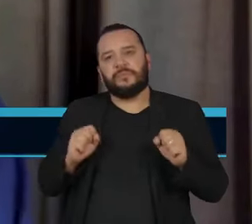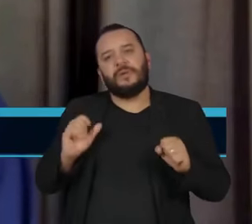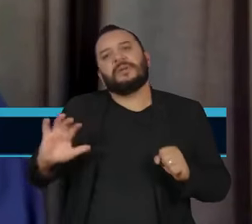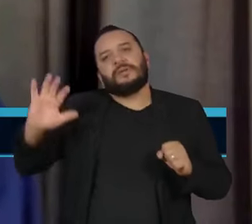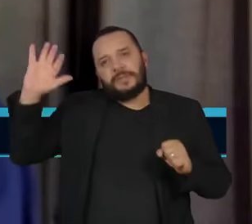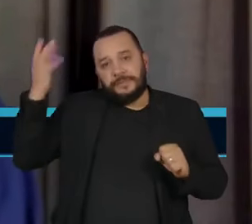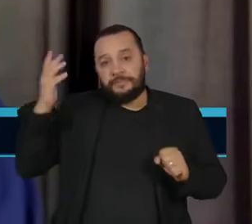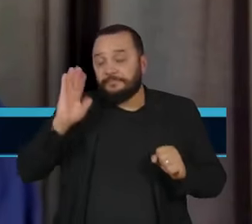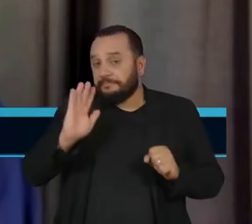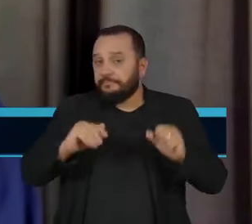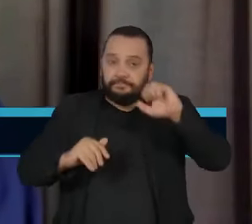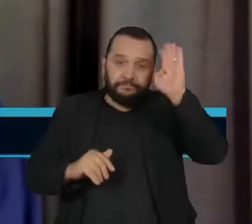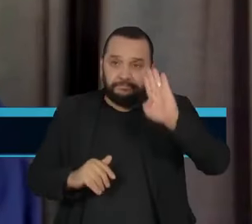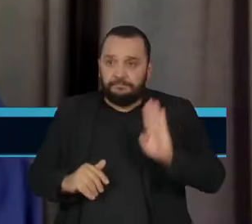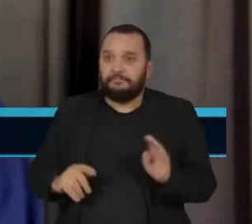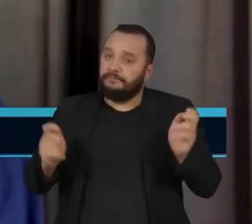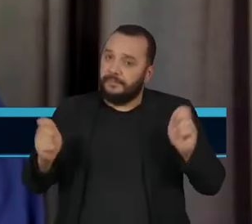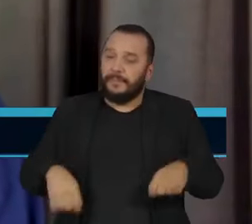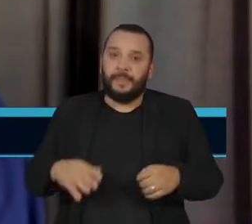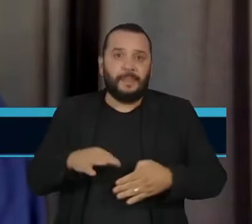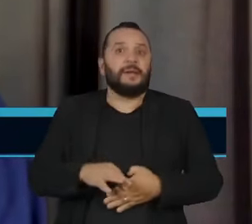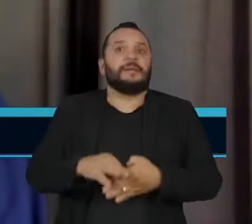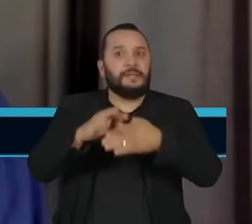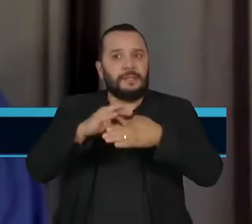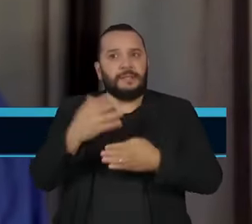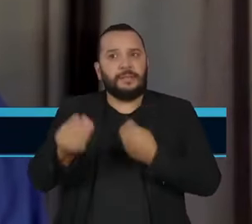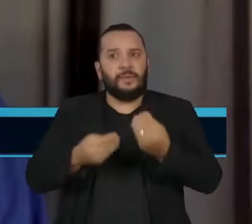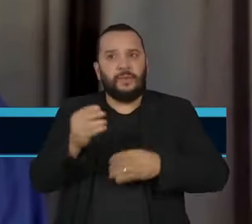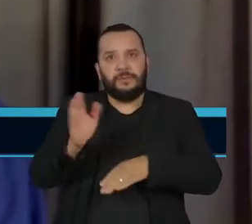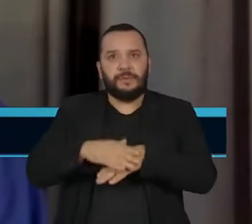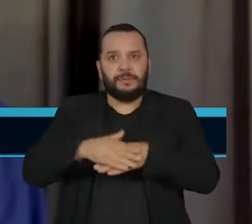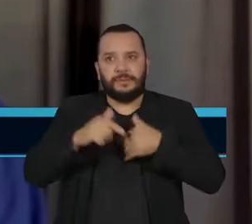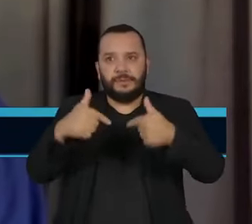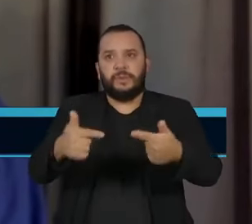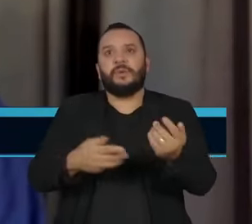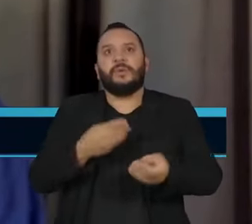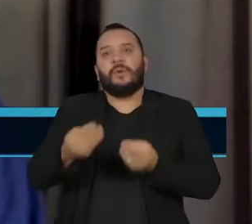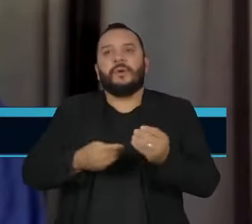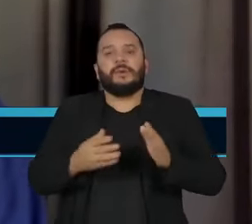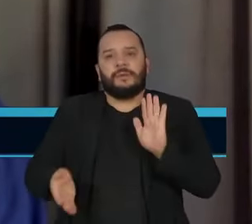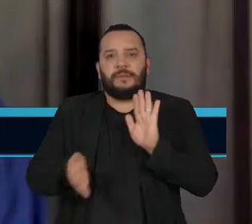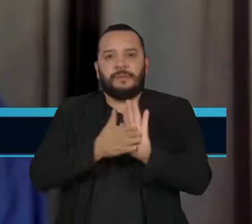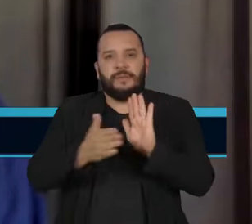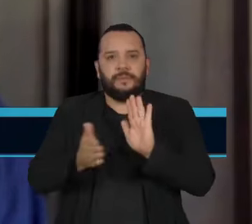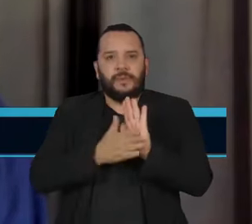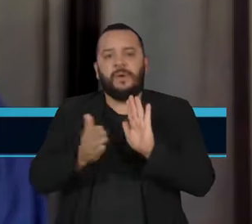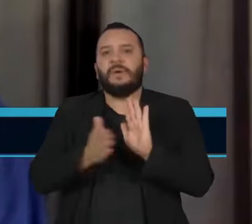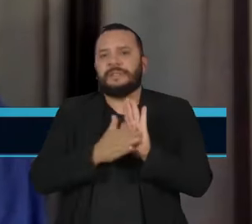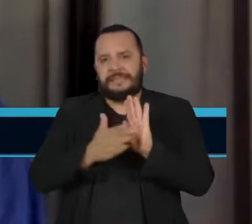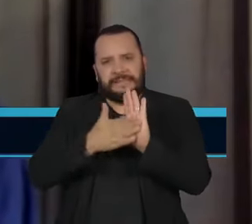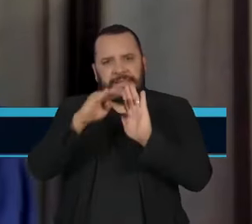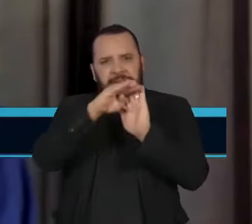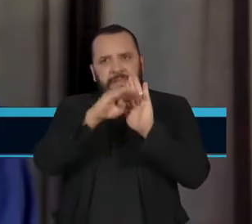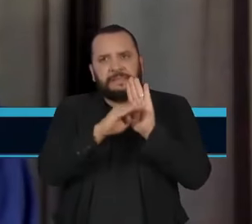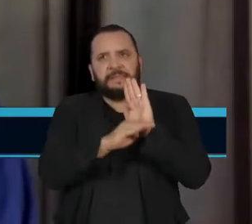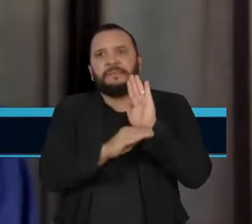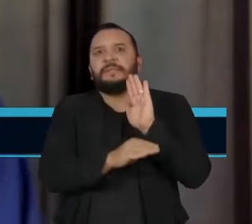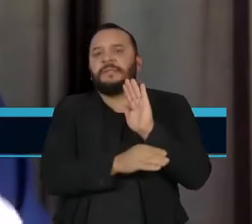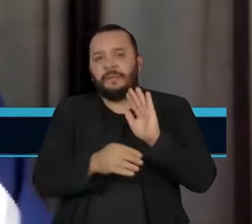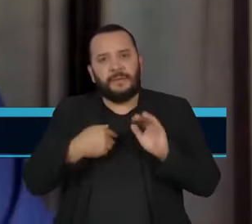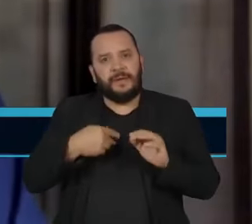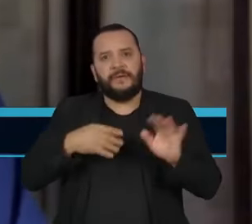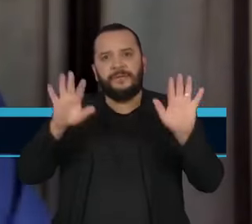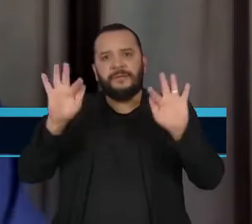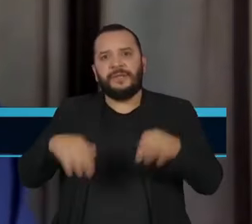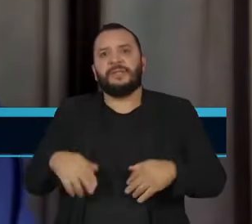outras possibilidades de exercer essa liderança, por exemplo, fazendo uma proposta agressiva para o fim do uso de combustíveis